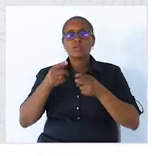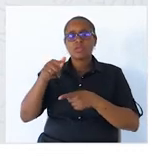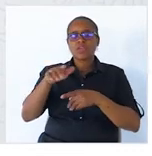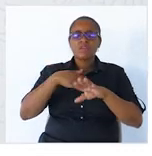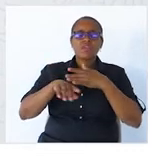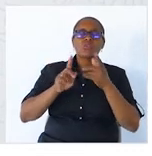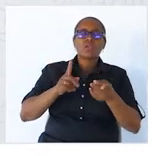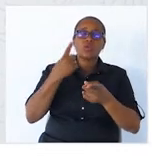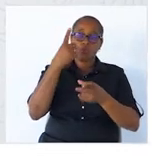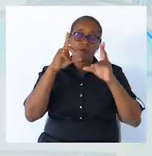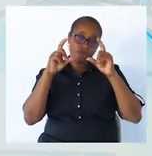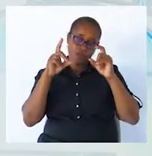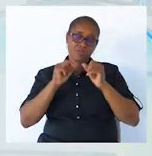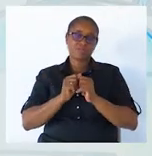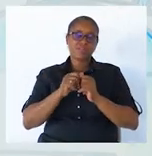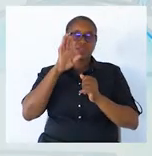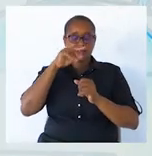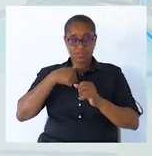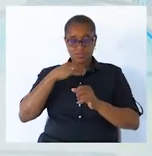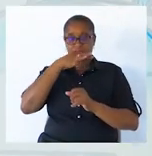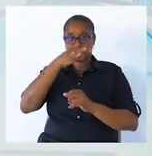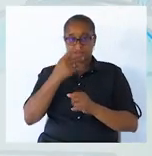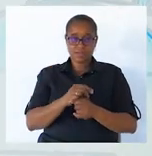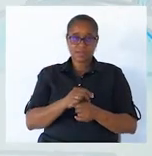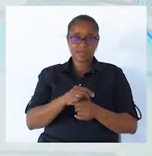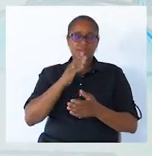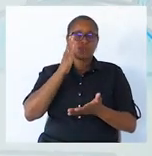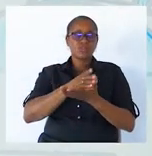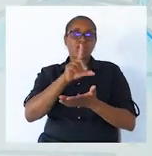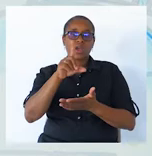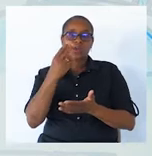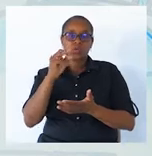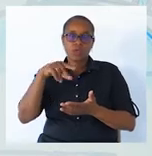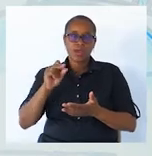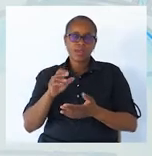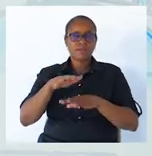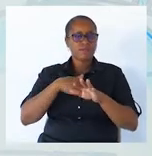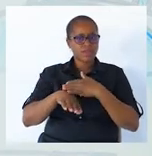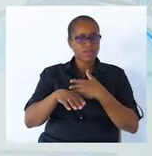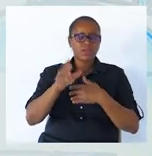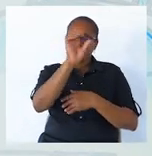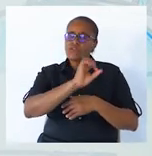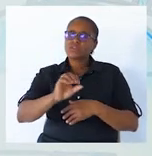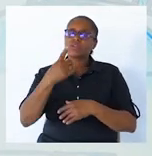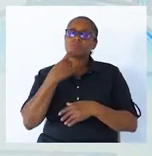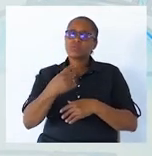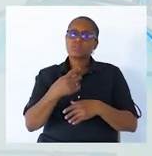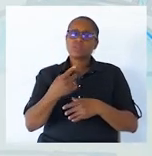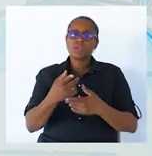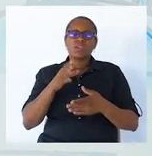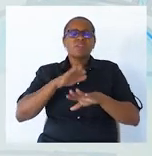Uma foto. Se eu disser apenas. A Luana fez. Vocês iam perguntar. Mas fez o quê?